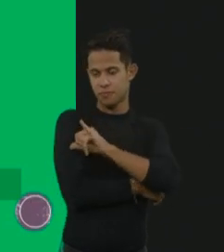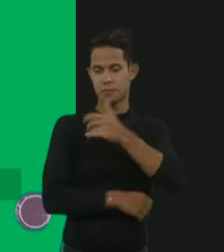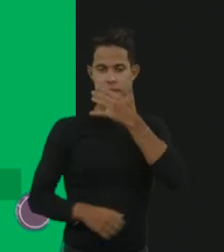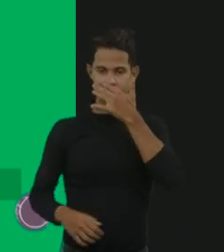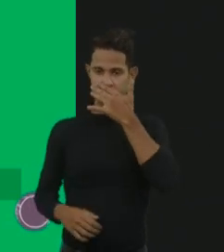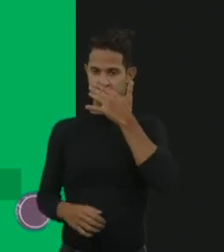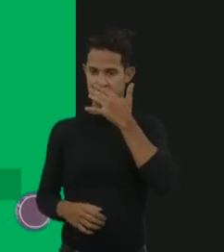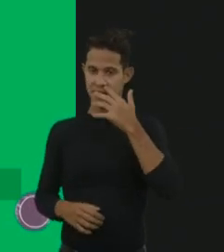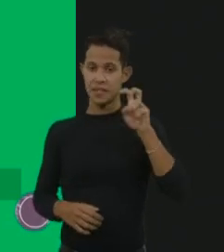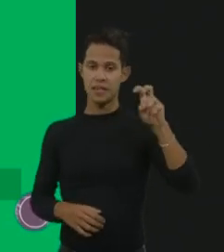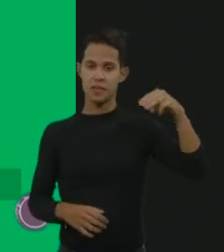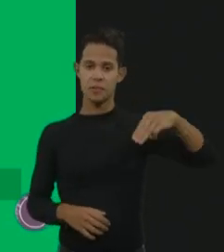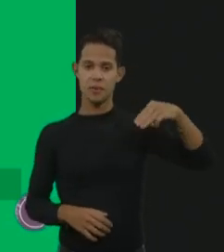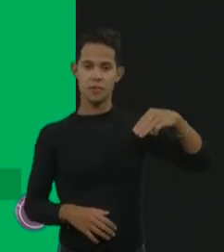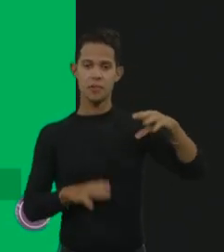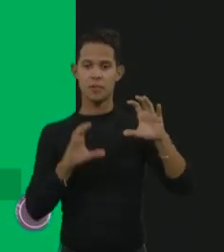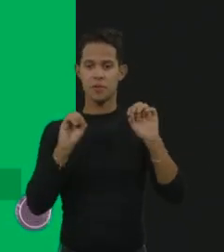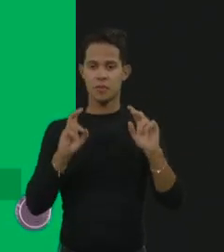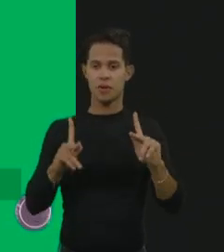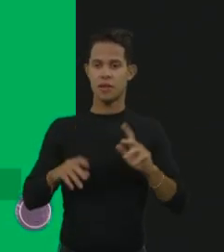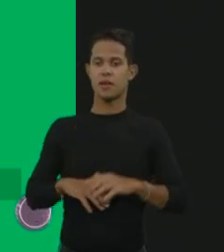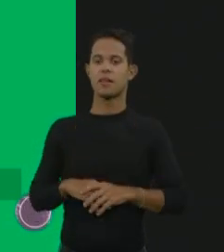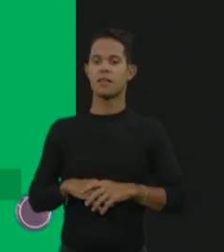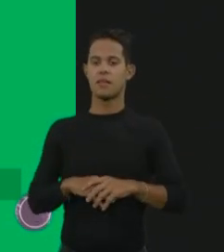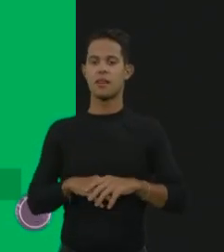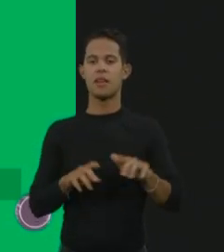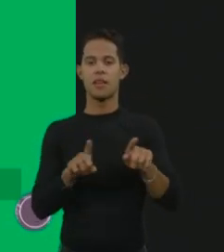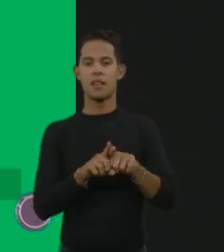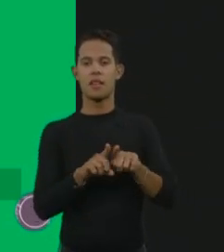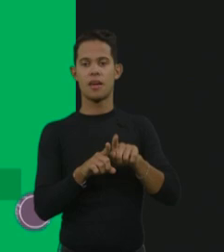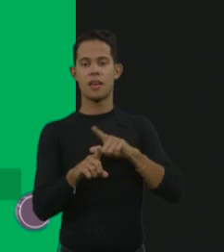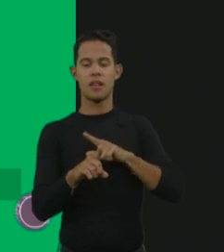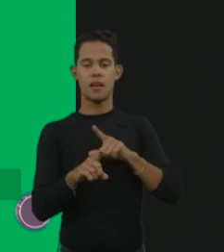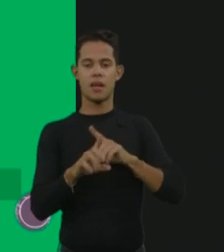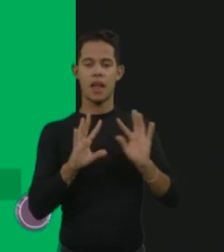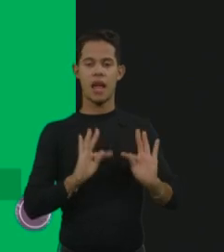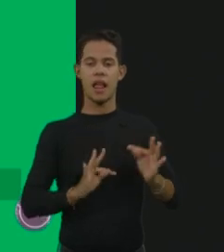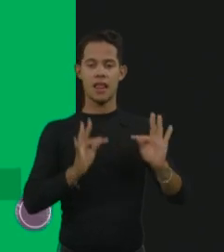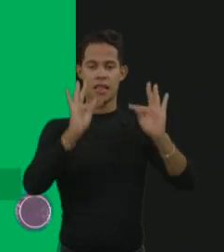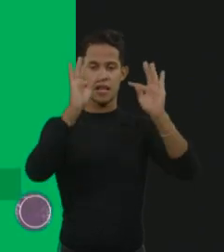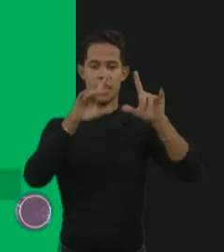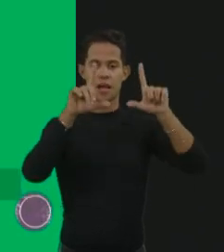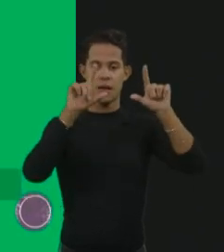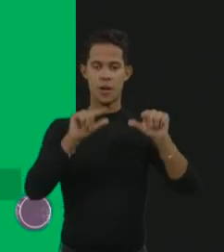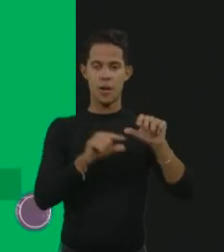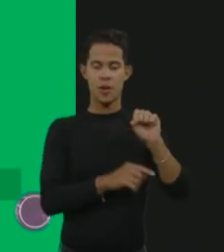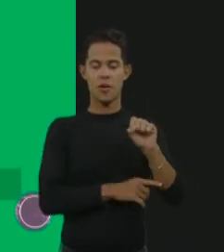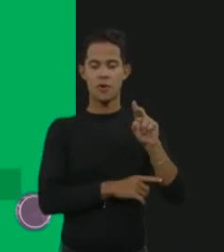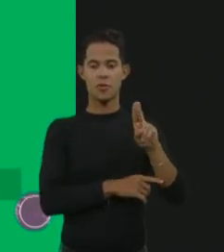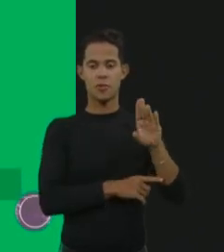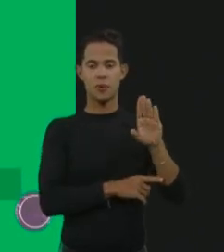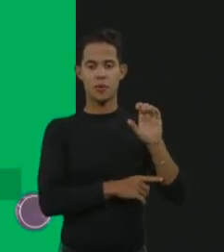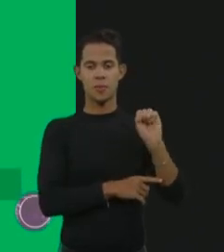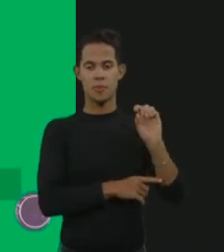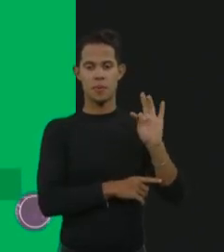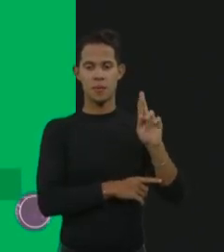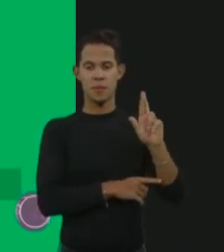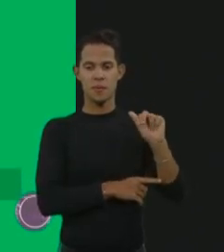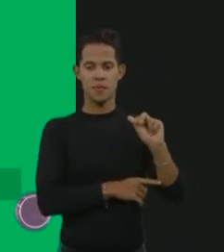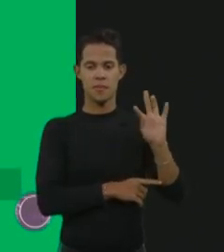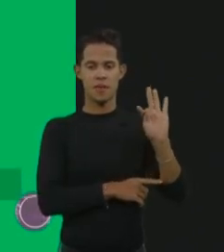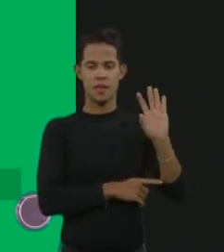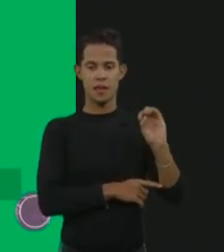Cinco minutos? Tá. A gente tem a terapia de redução de substrato, que é uma medicação que ela